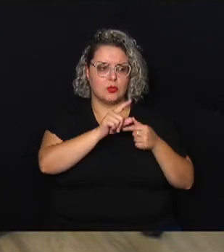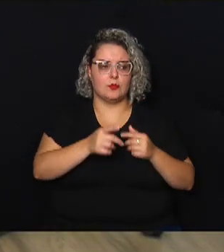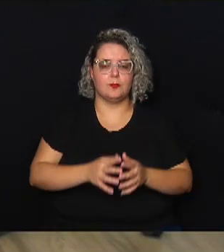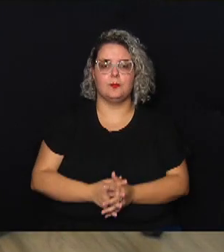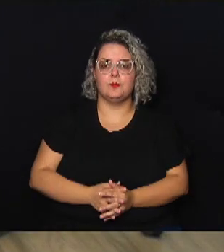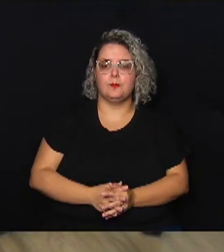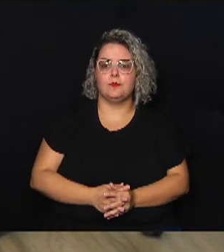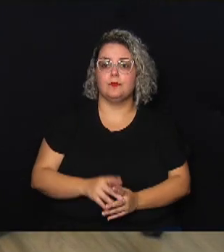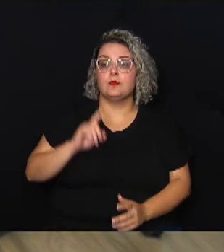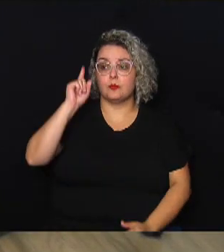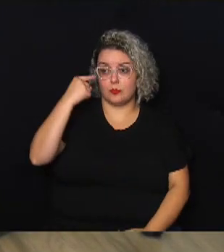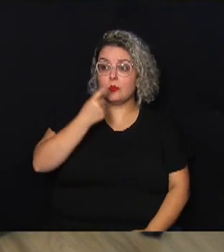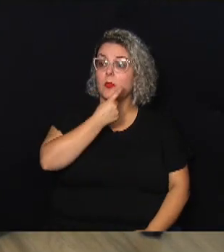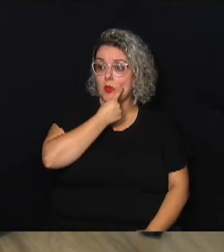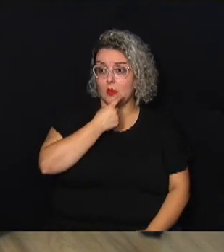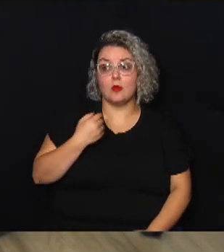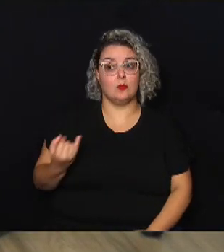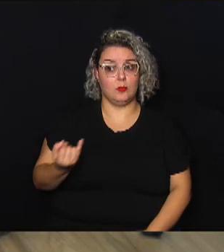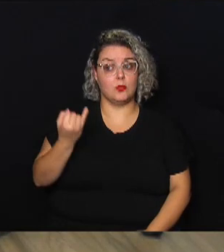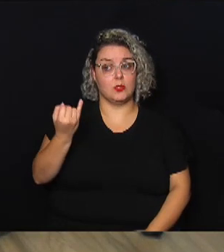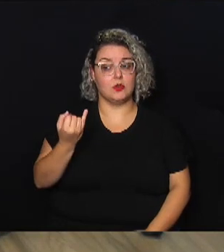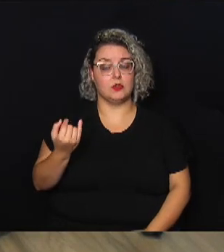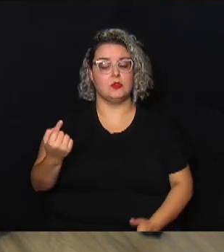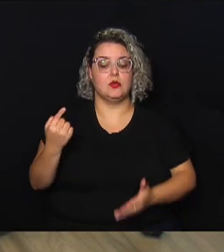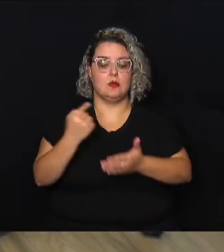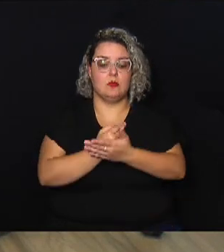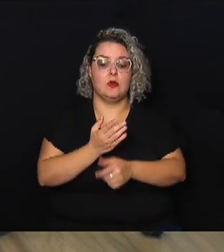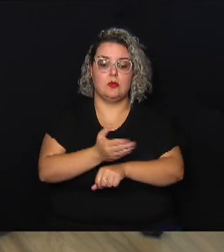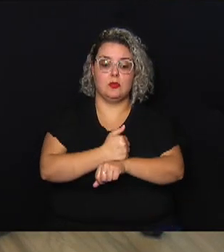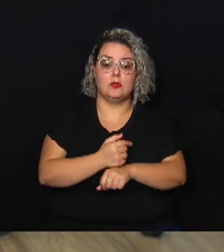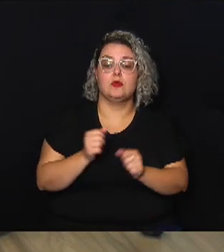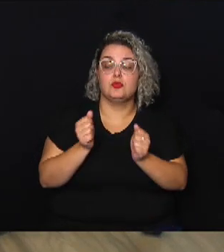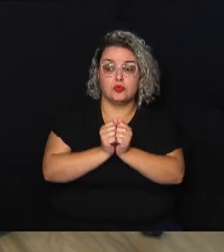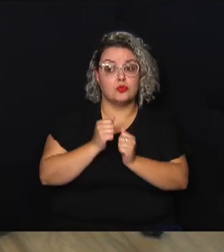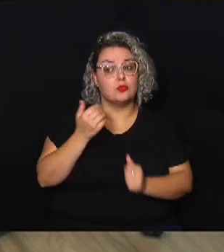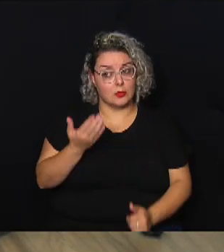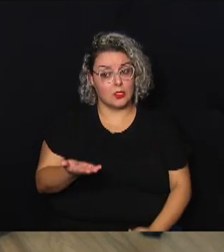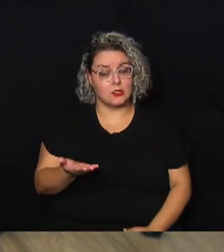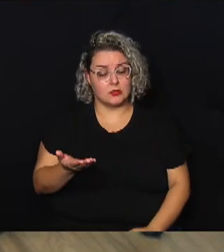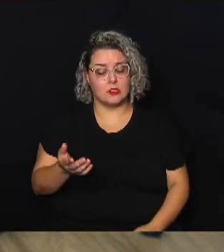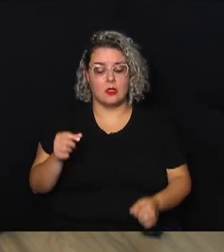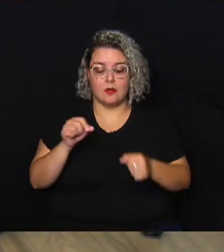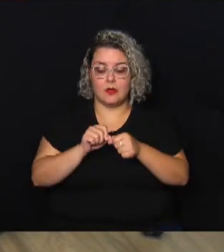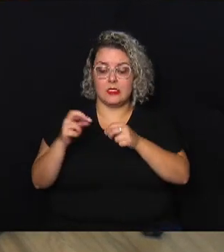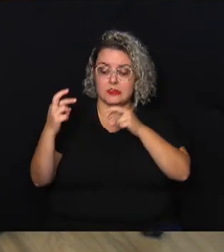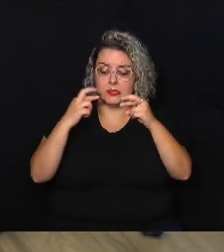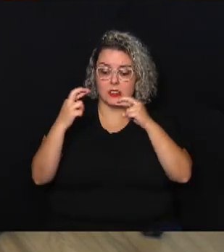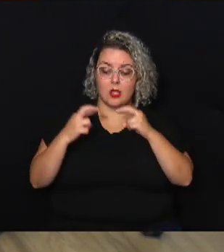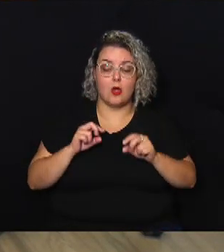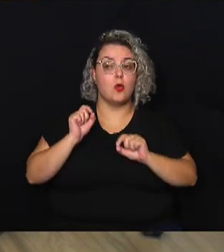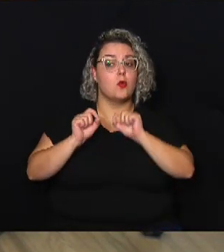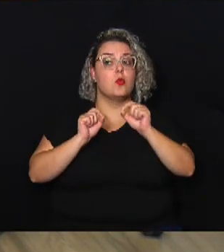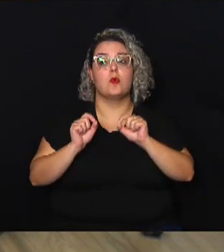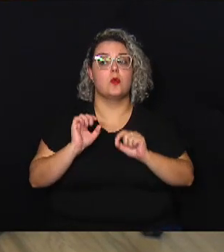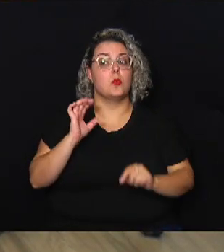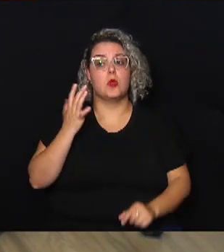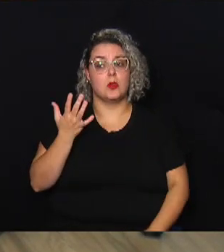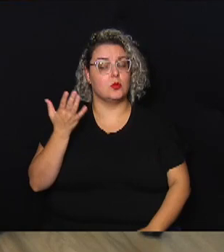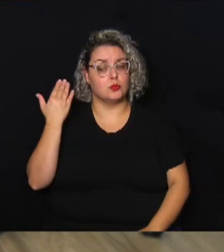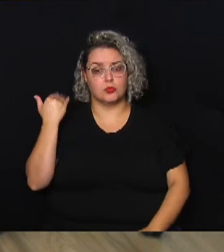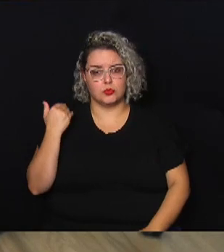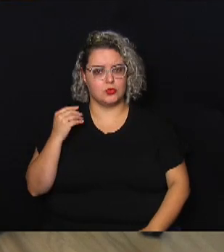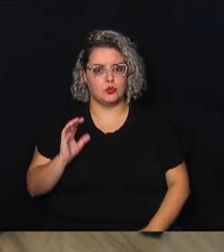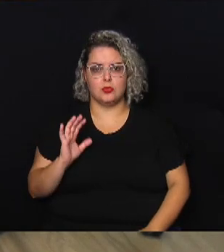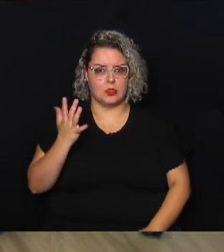Mirna interessante né a sua pergunta anterior com essa também né a gente fazendo essa análise do que aconteceu ou o que está acontecendo